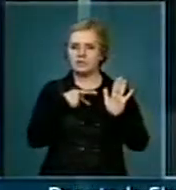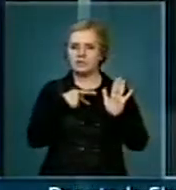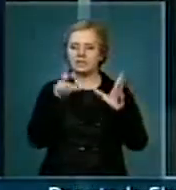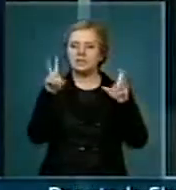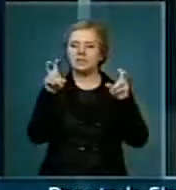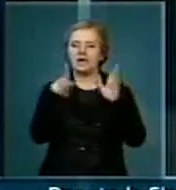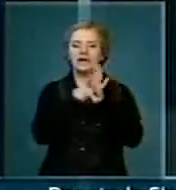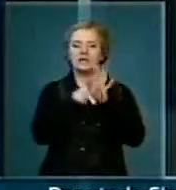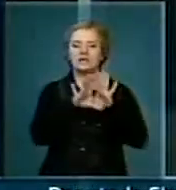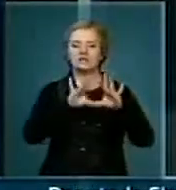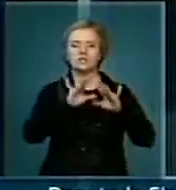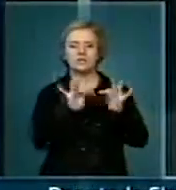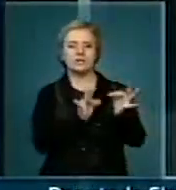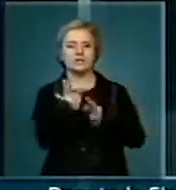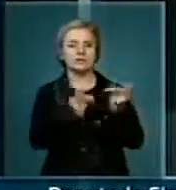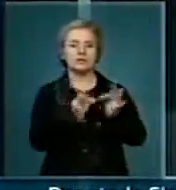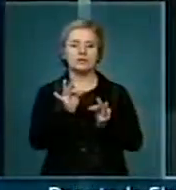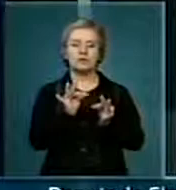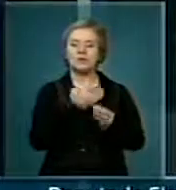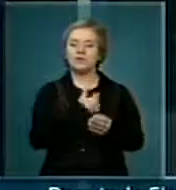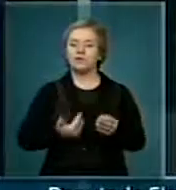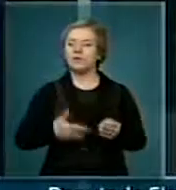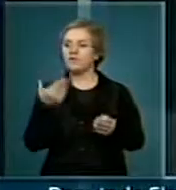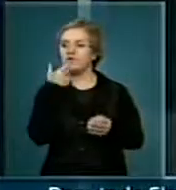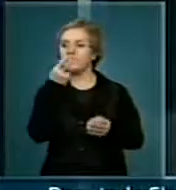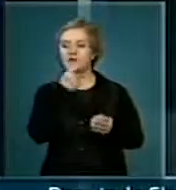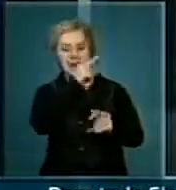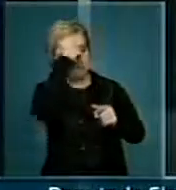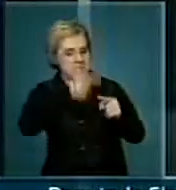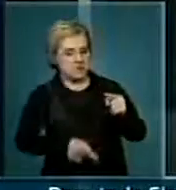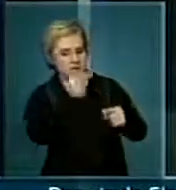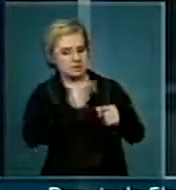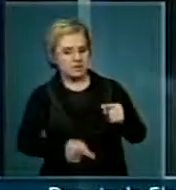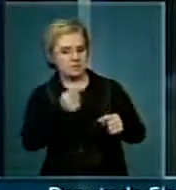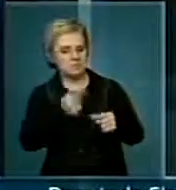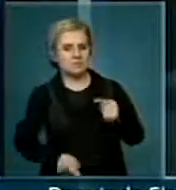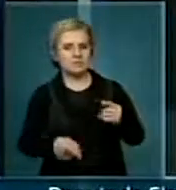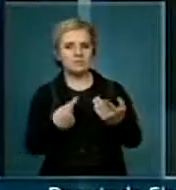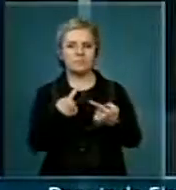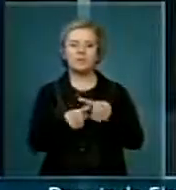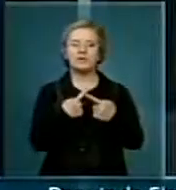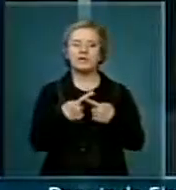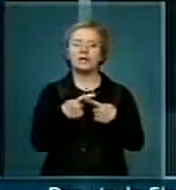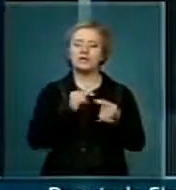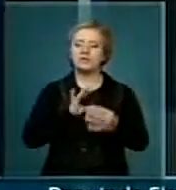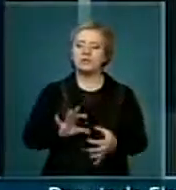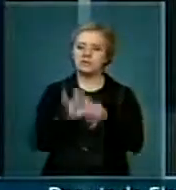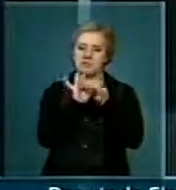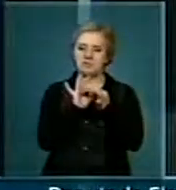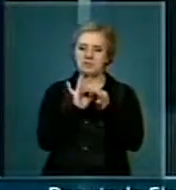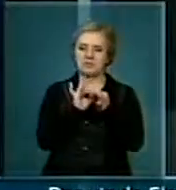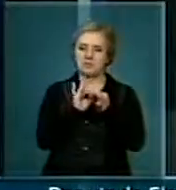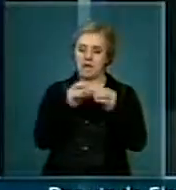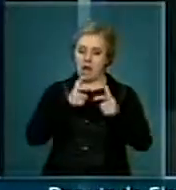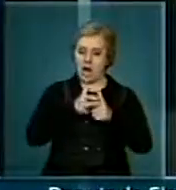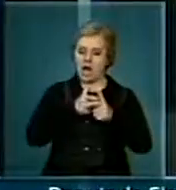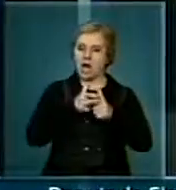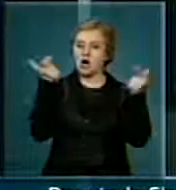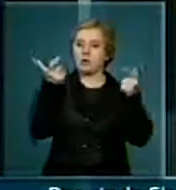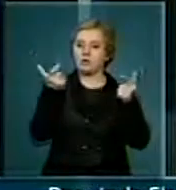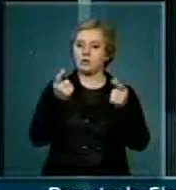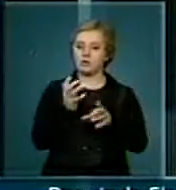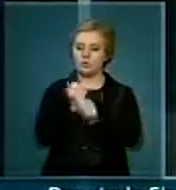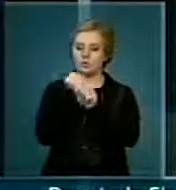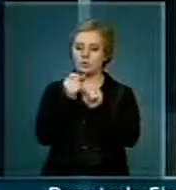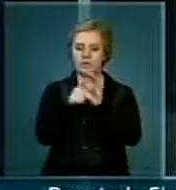governo vem e veta, porque disse que essas áreas, por não poderem ser contingenciadas, não poderia haver um aumento de dotação